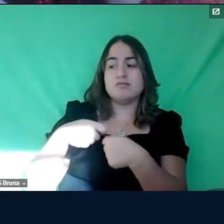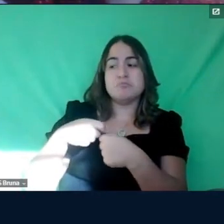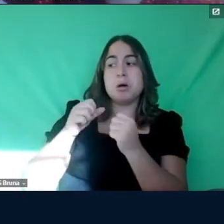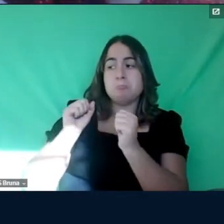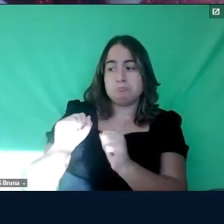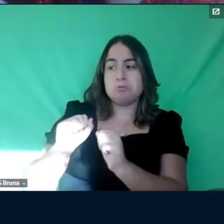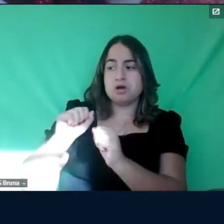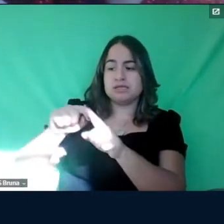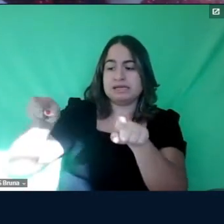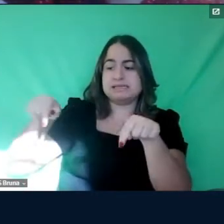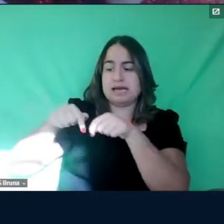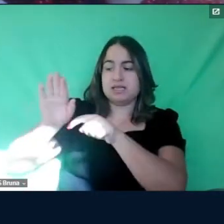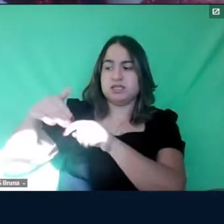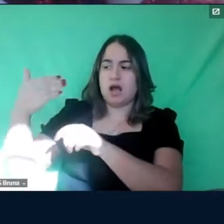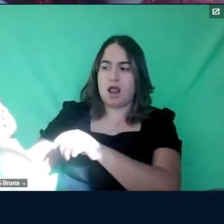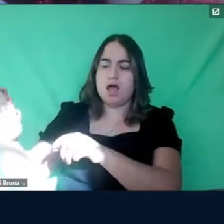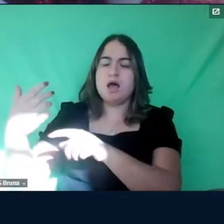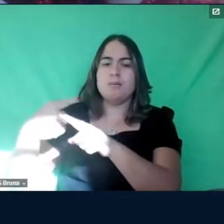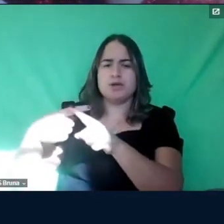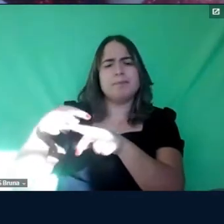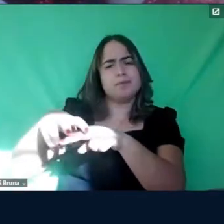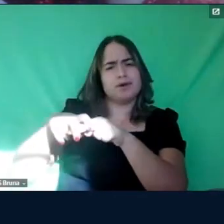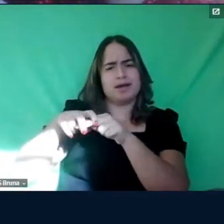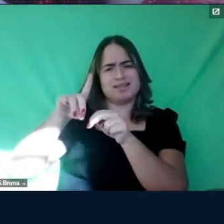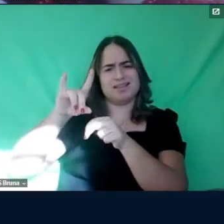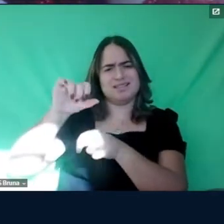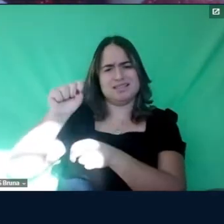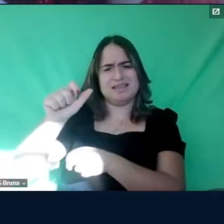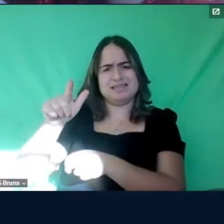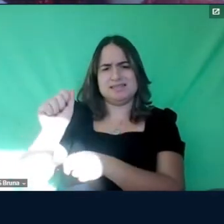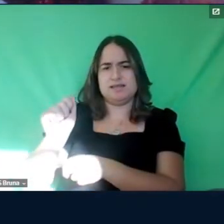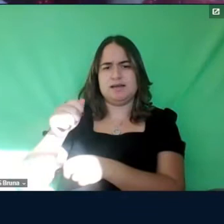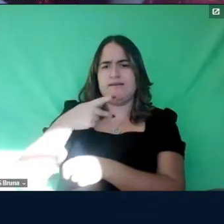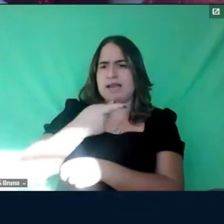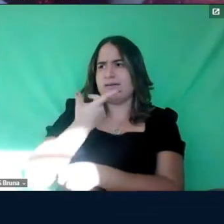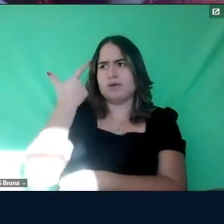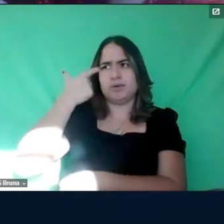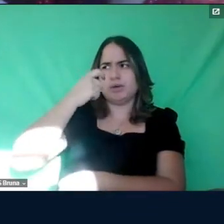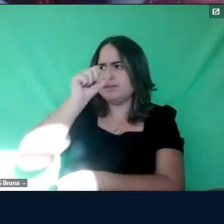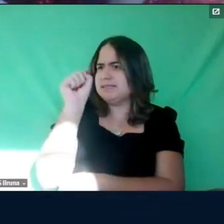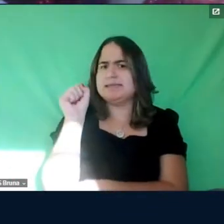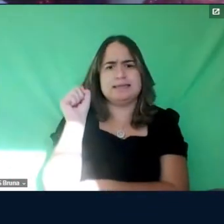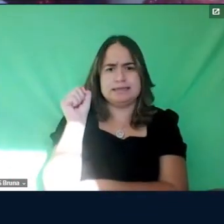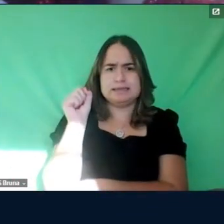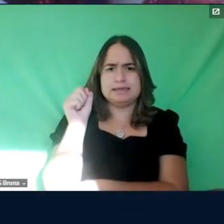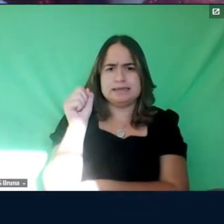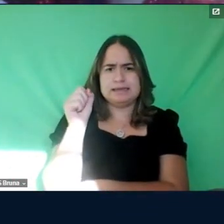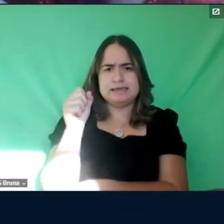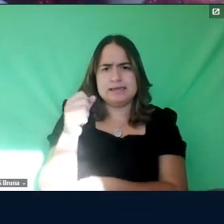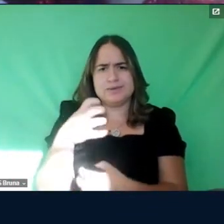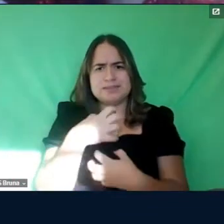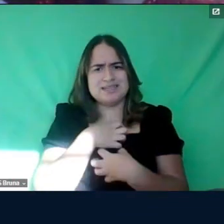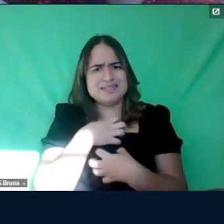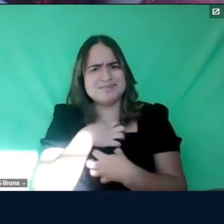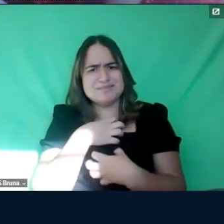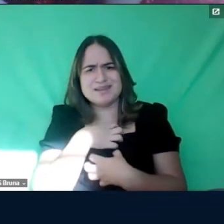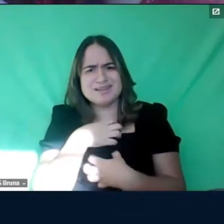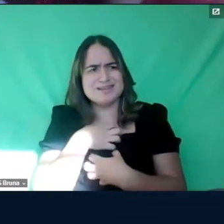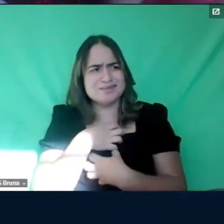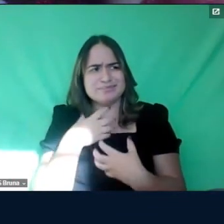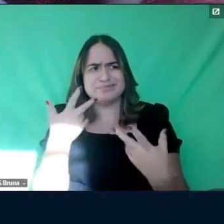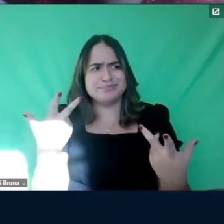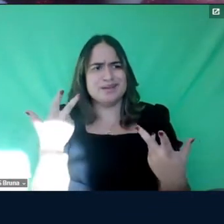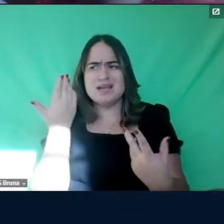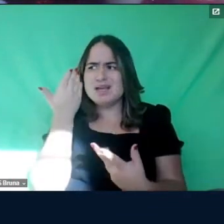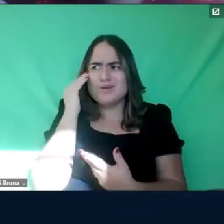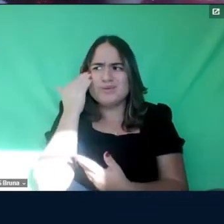dislexia, eles não dariam, é, é de arrebentar, né, era assim que eu me sentia, essa carinha aí que você fez, eu fazia, e eu não